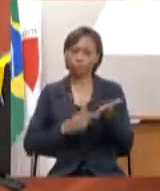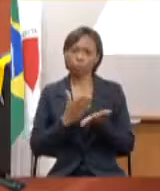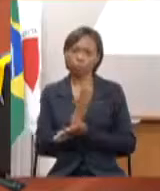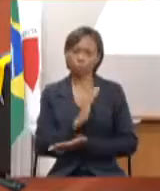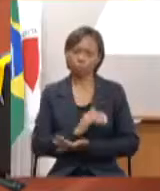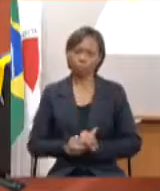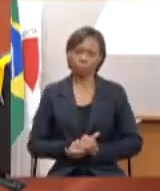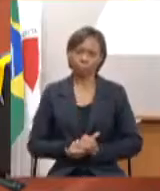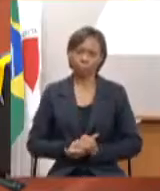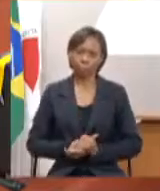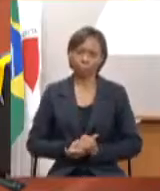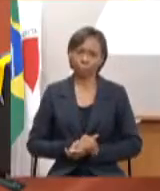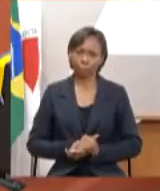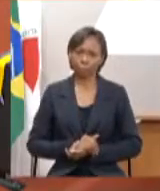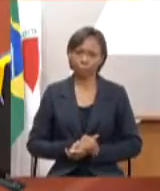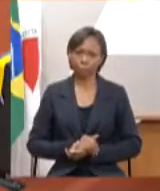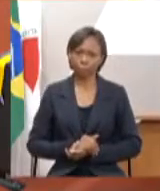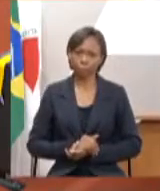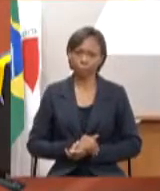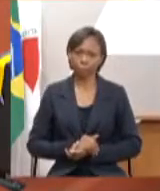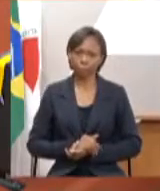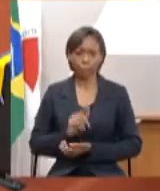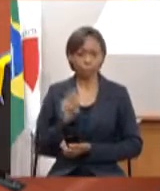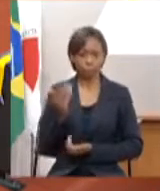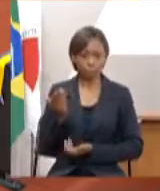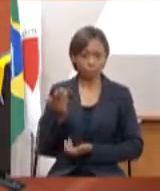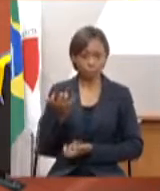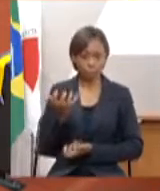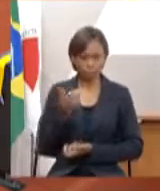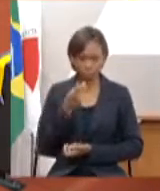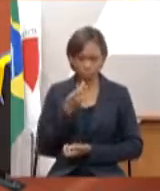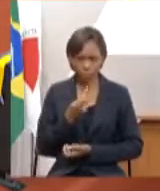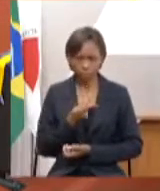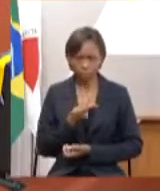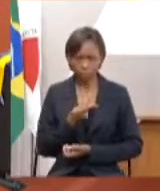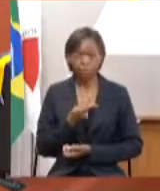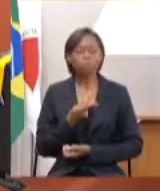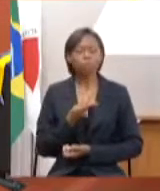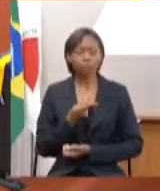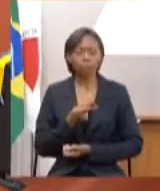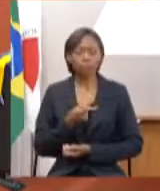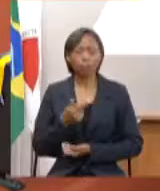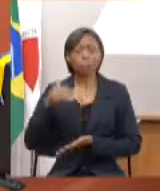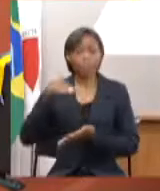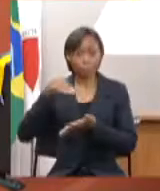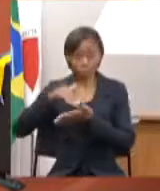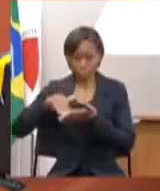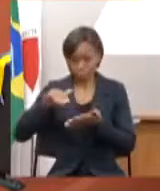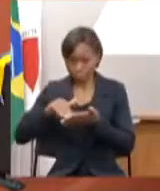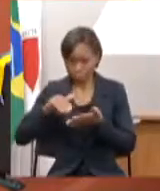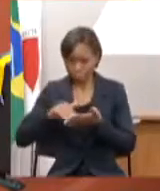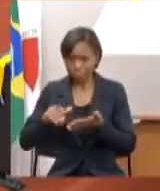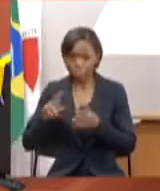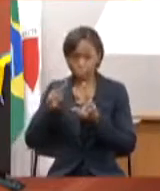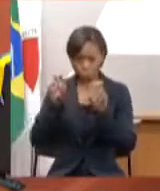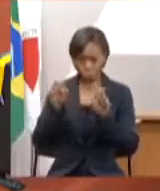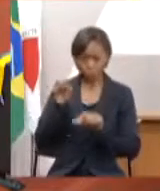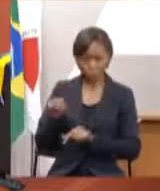ok não sei se o quiser falar alguma coisa na verdade secretário sobre essa questão aí